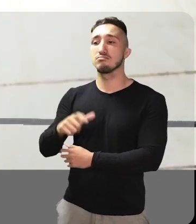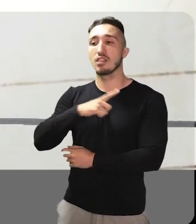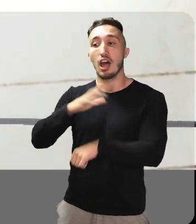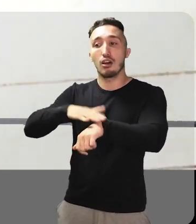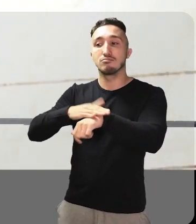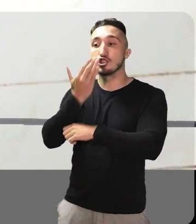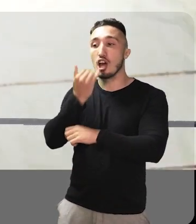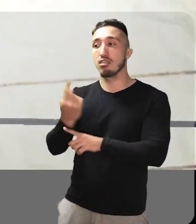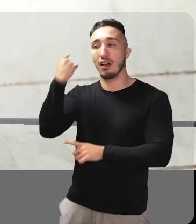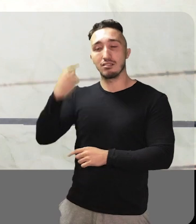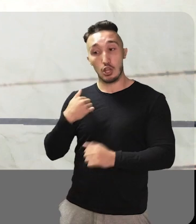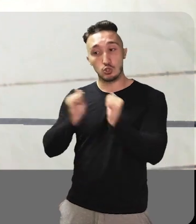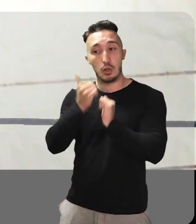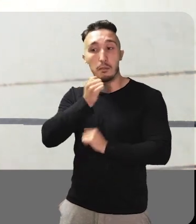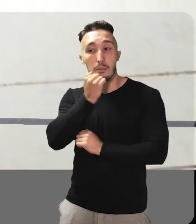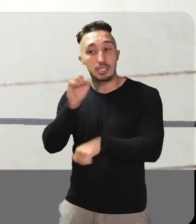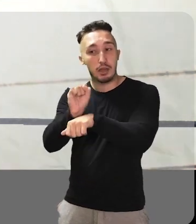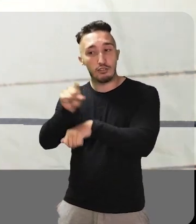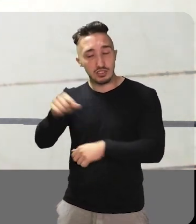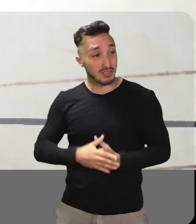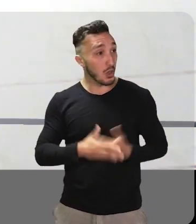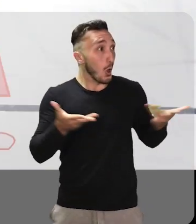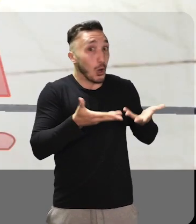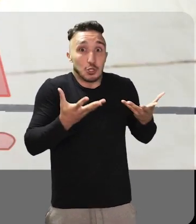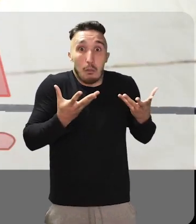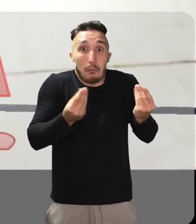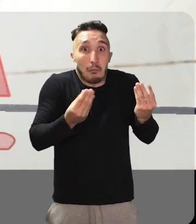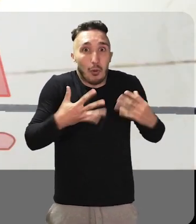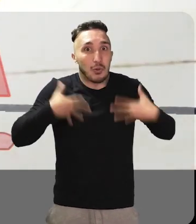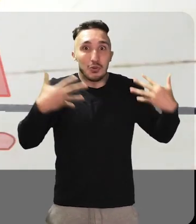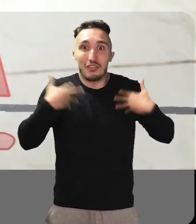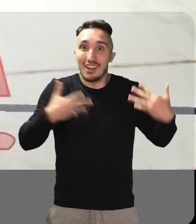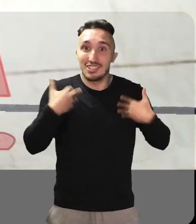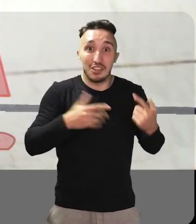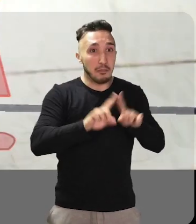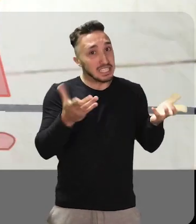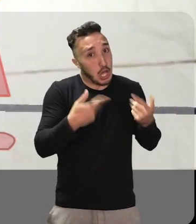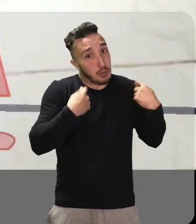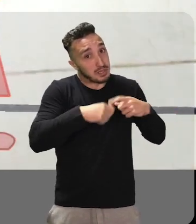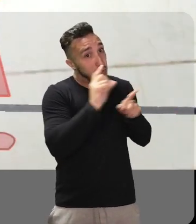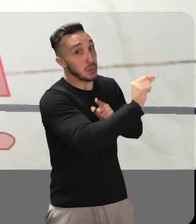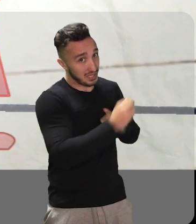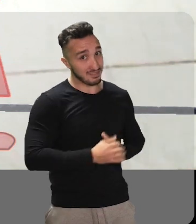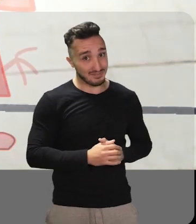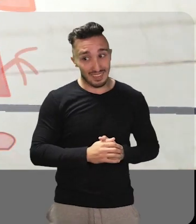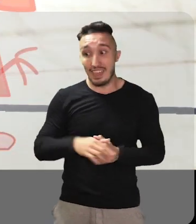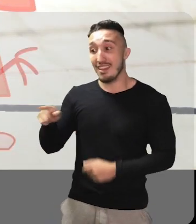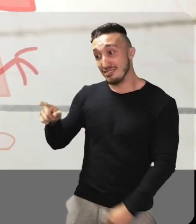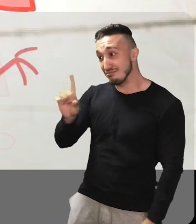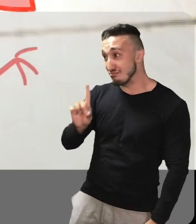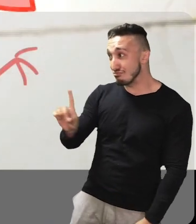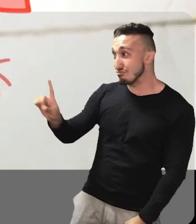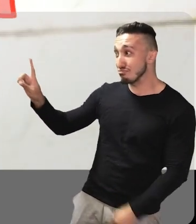Zequinha! Tá na hora do jantar! Eu e sua mãe estamos te esperando! Hoje foi muito divertido, gente! Mas agora eu tenho que ir!